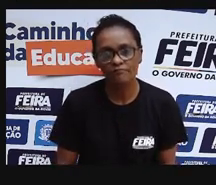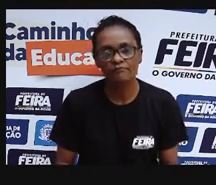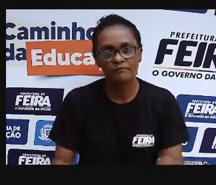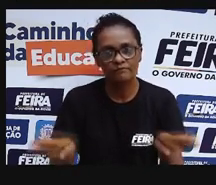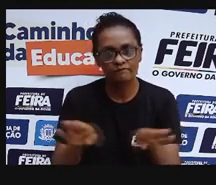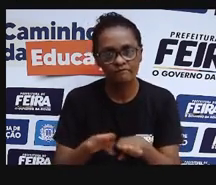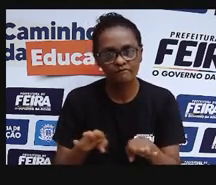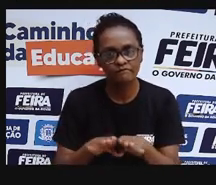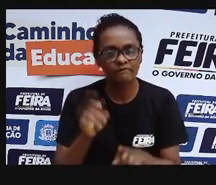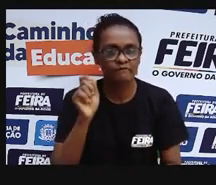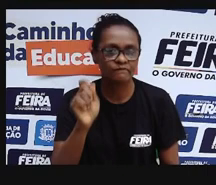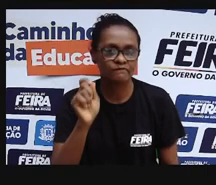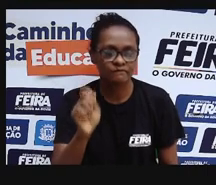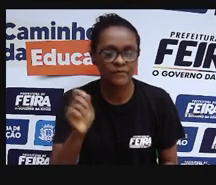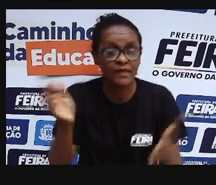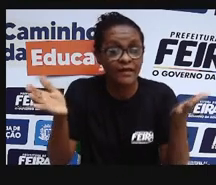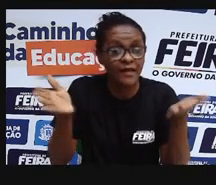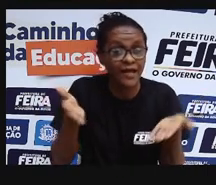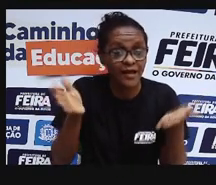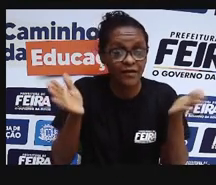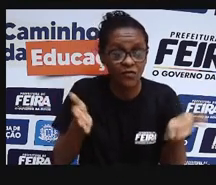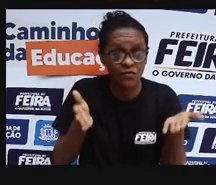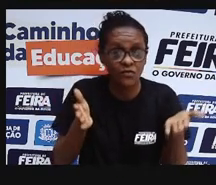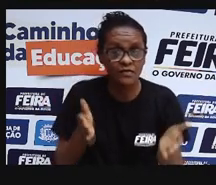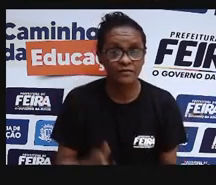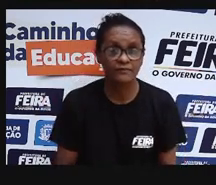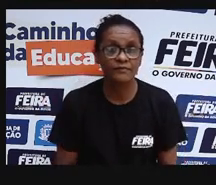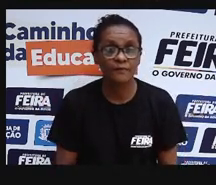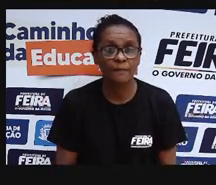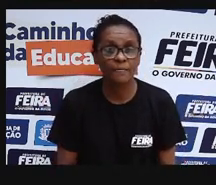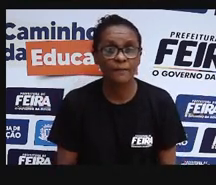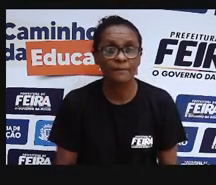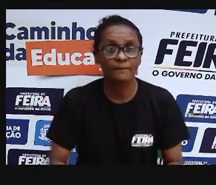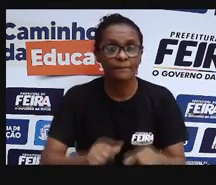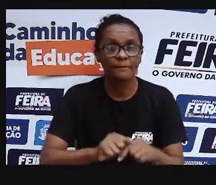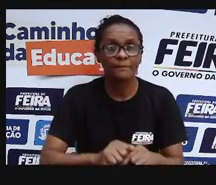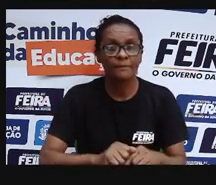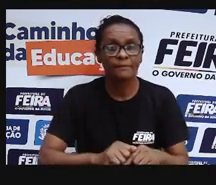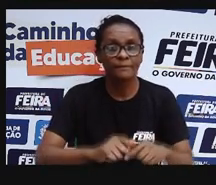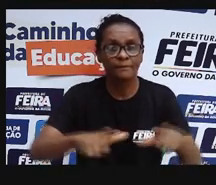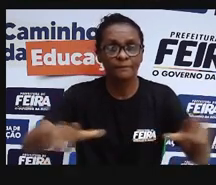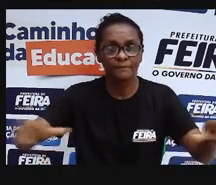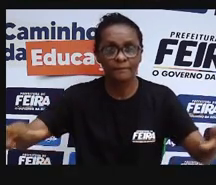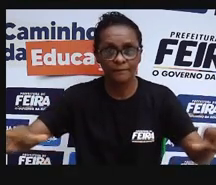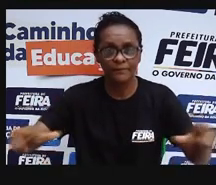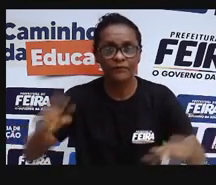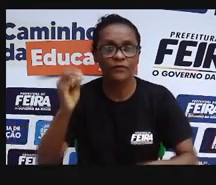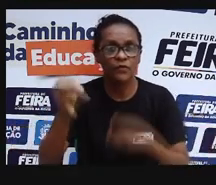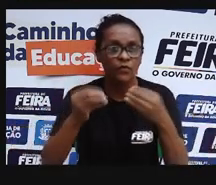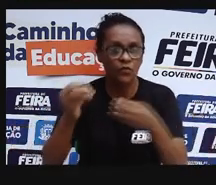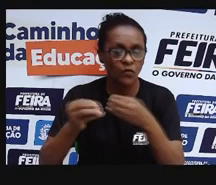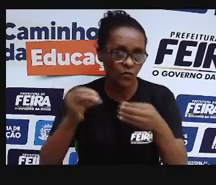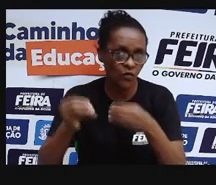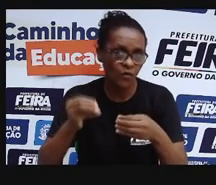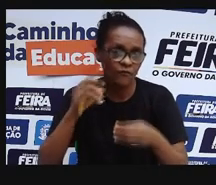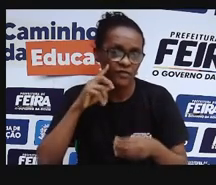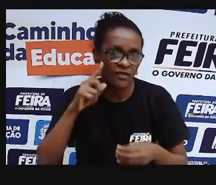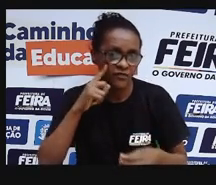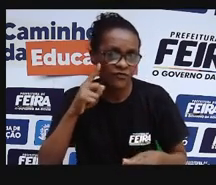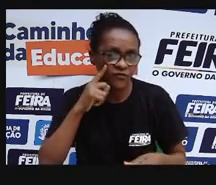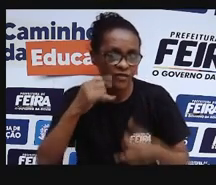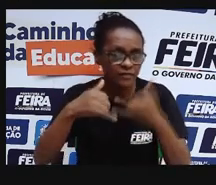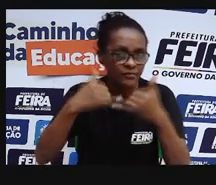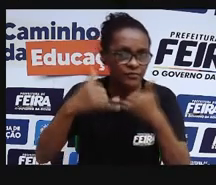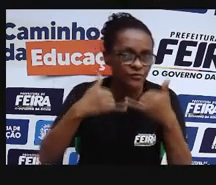Então, agora, eu vou compartilhar a tela com vocês desse jogo supersus, para mostrar para vocês um pouquinho